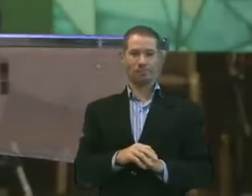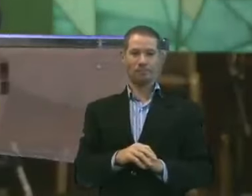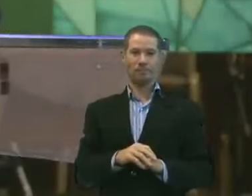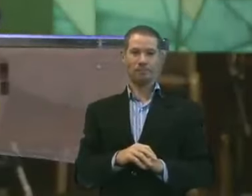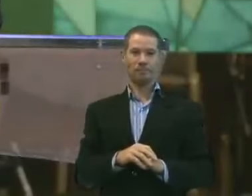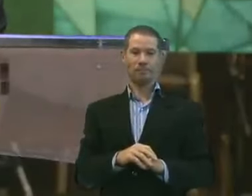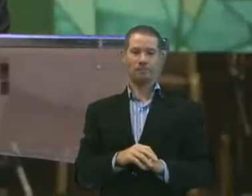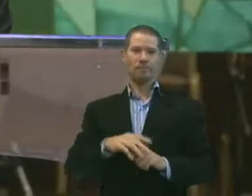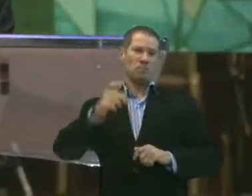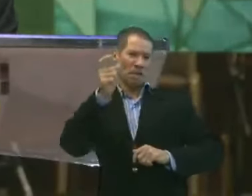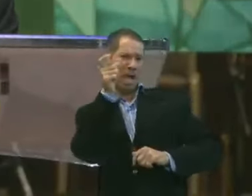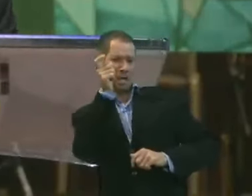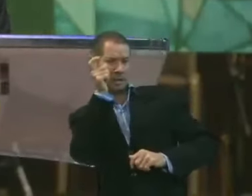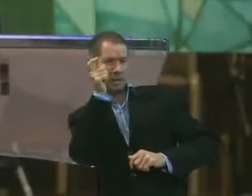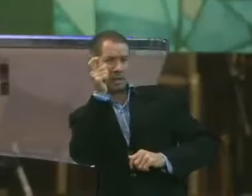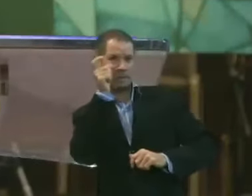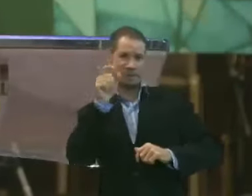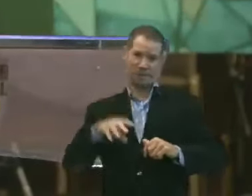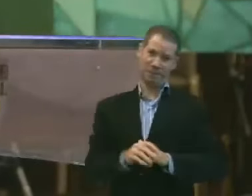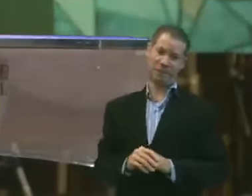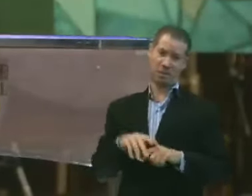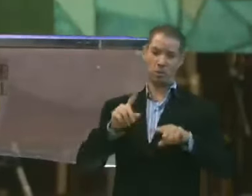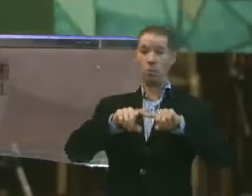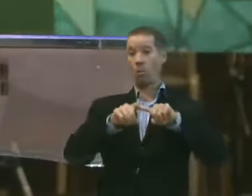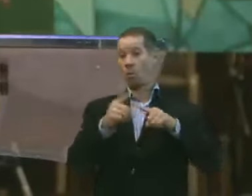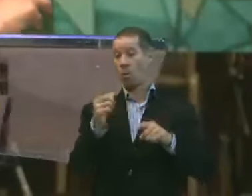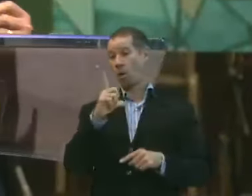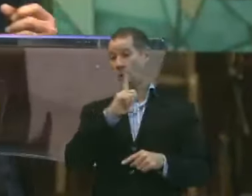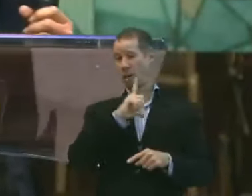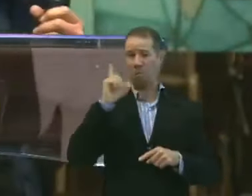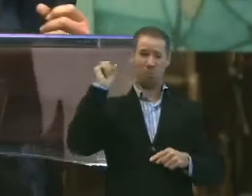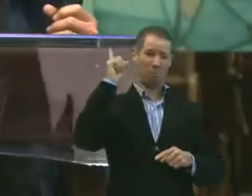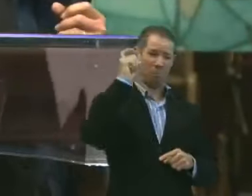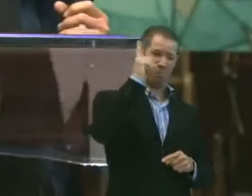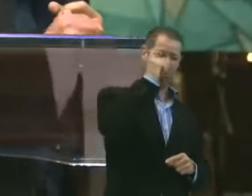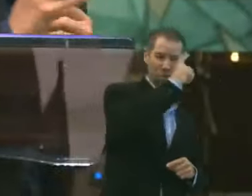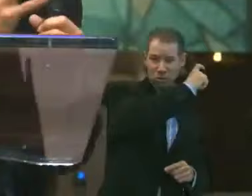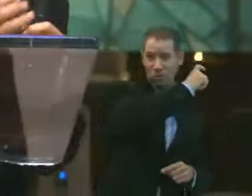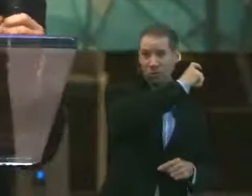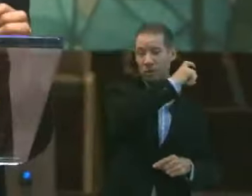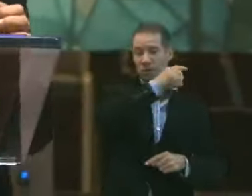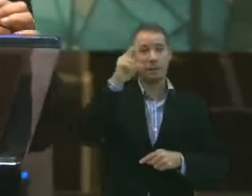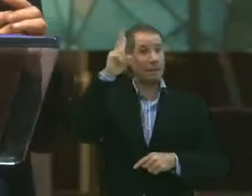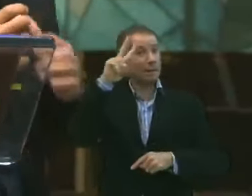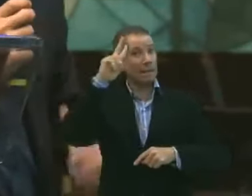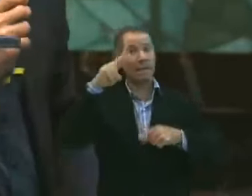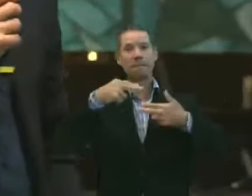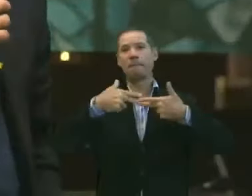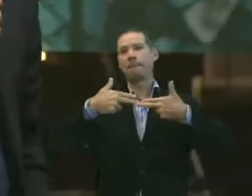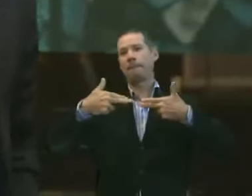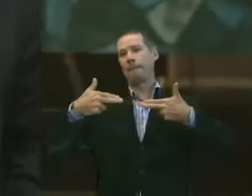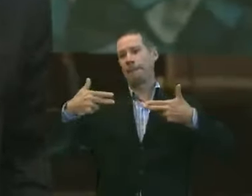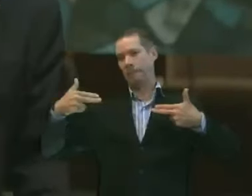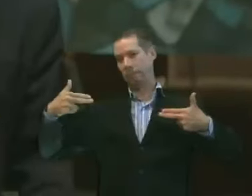É interessante. Porque eu tenho muita dificuldade para lembrar as coisas.